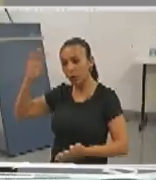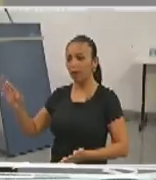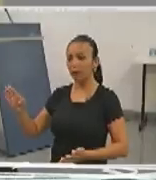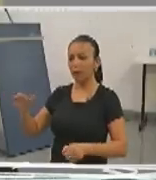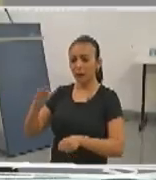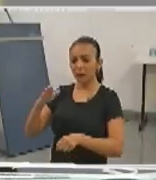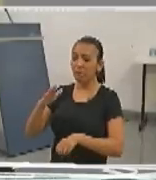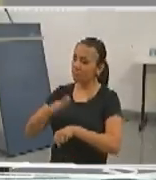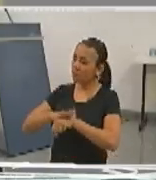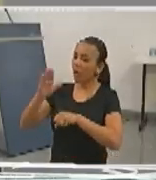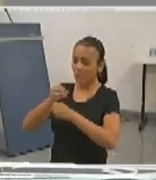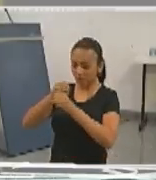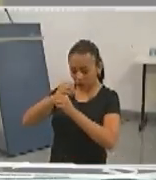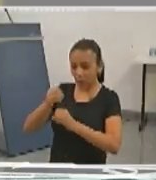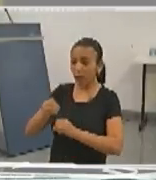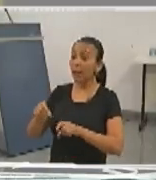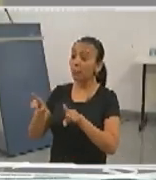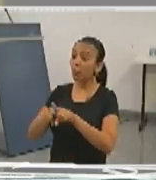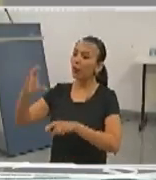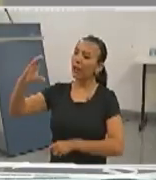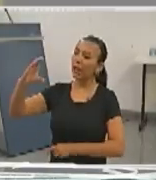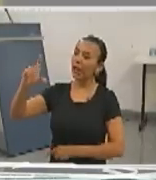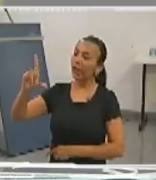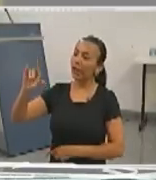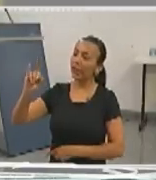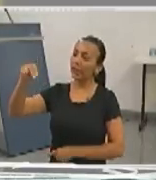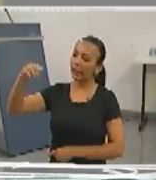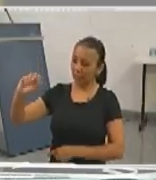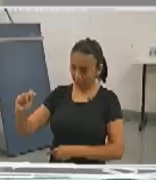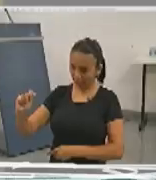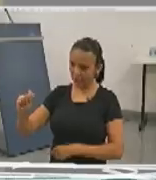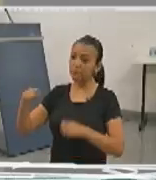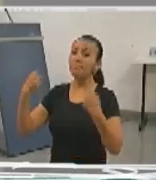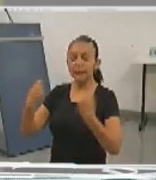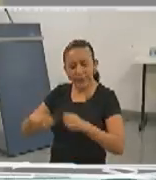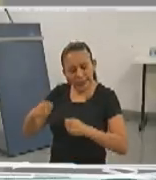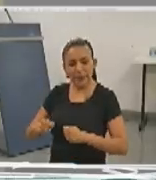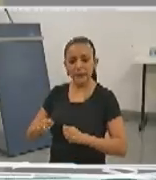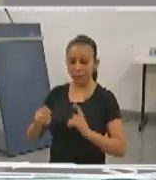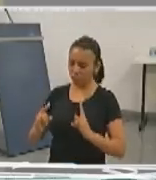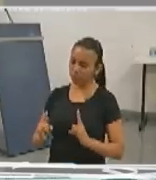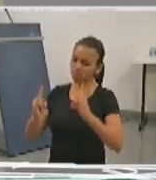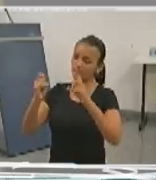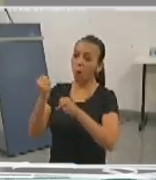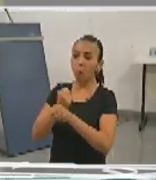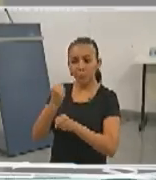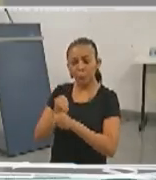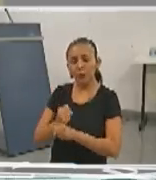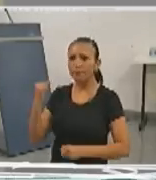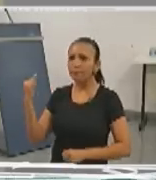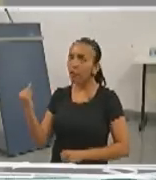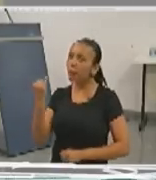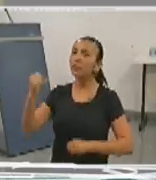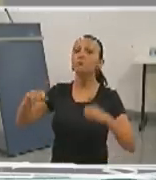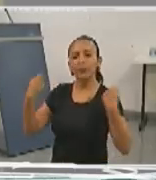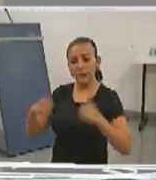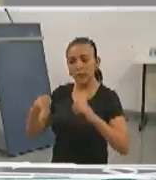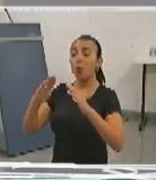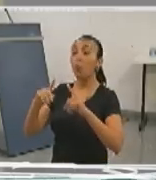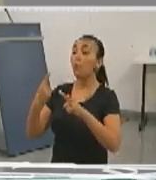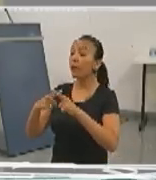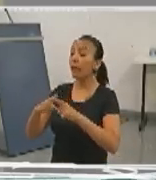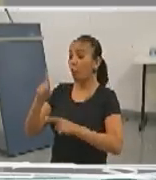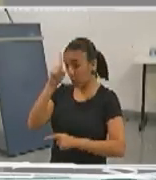práticas, clínicas. Então, toda essa infraestrutura é necessária, é primordial para um hospital escola e isso